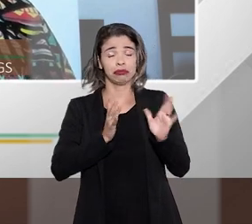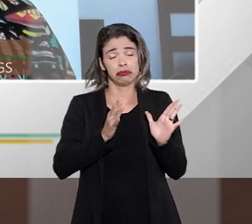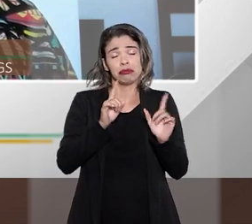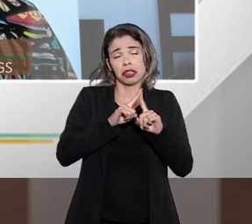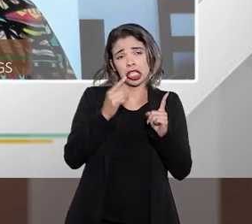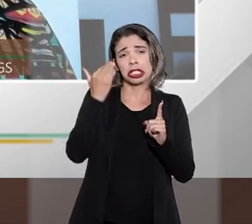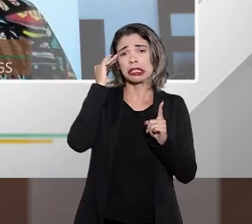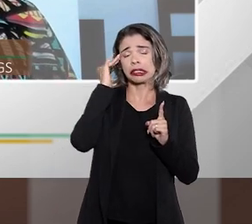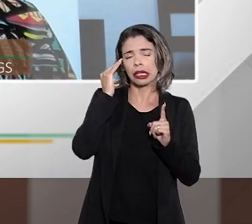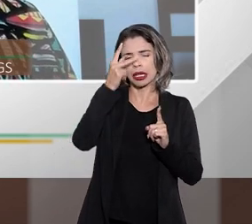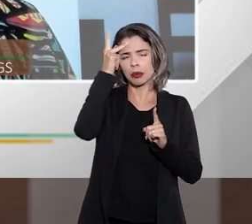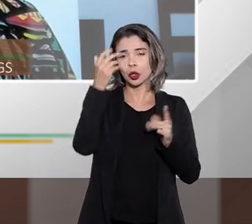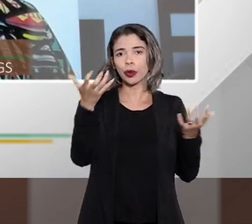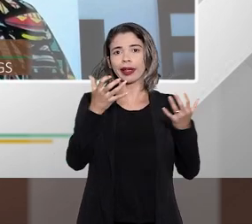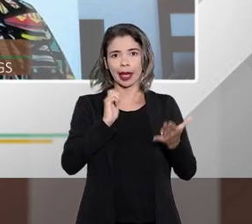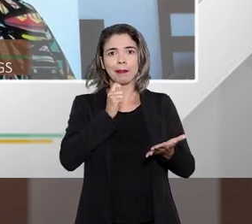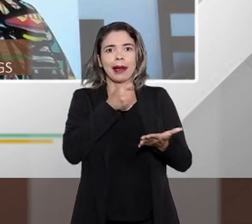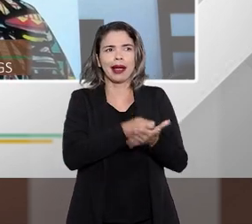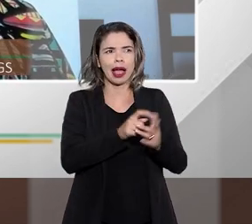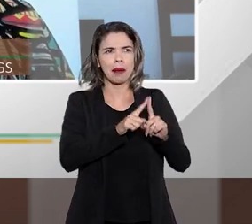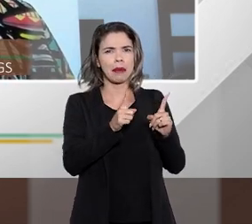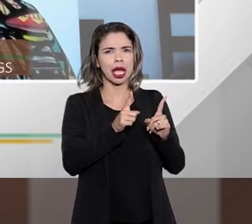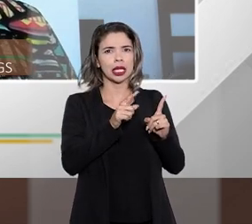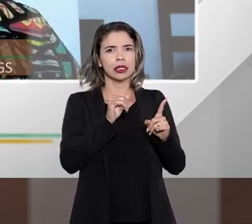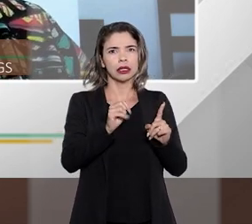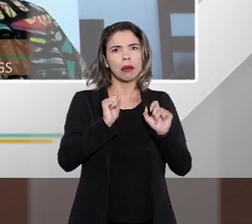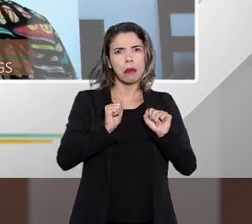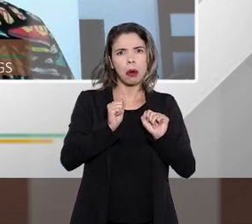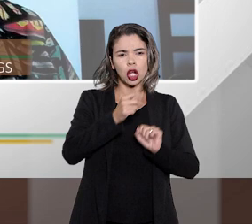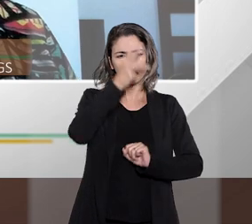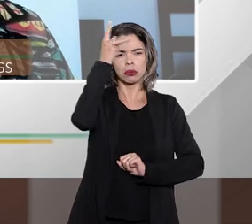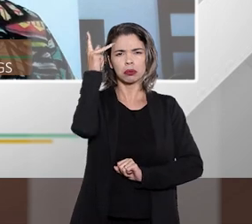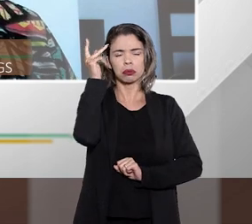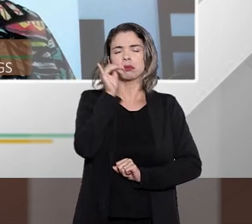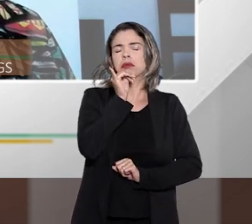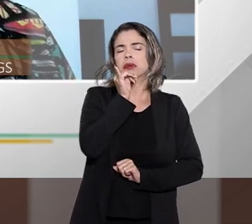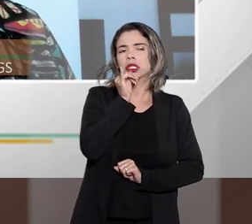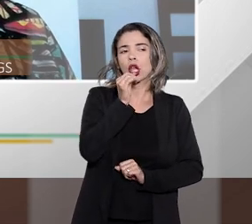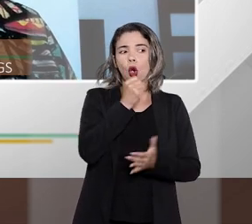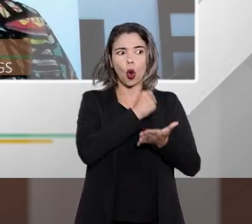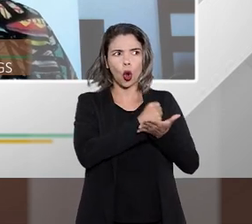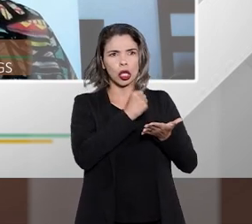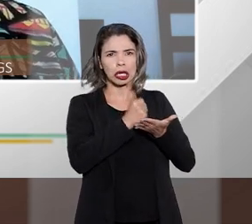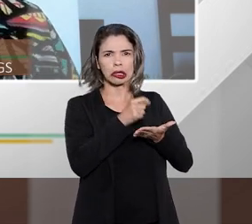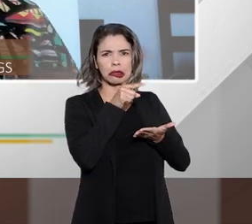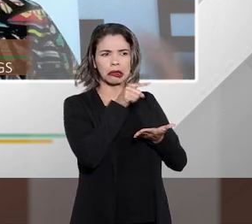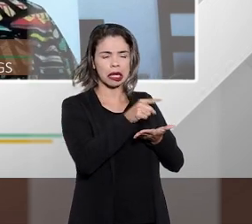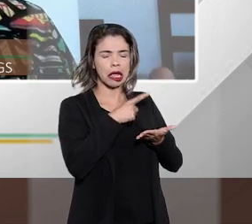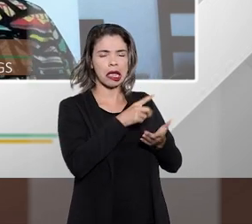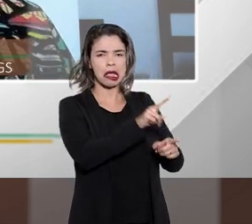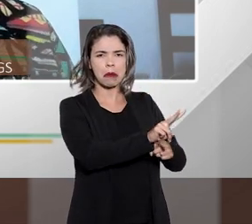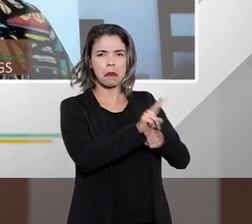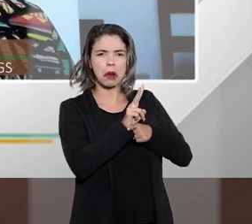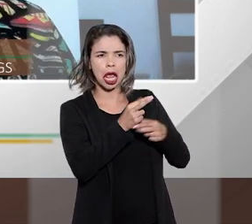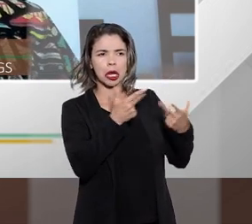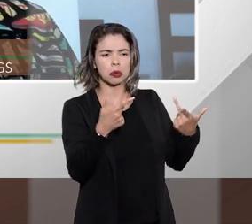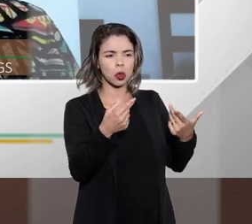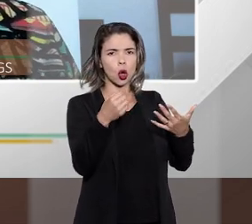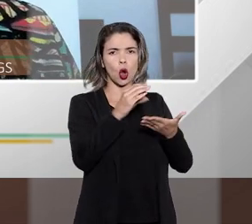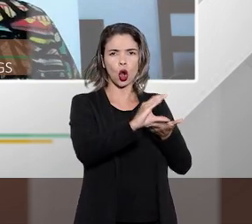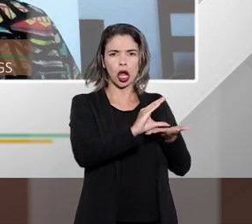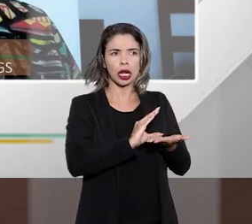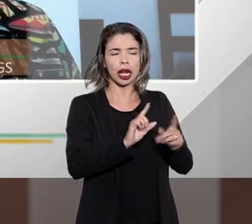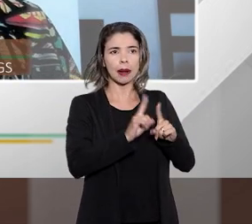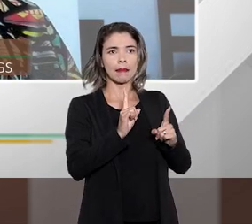Mas quem puder alegar que o consumidor contratou em dolo ou em fraude, sem